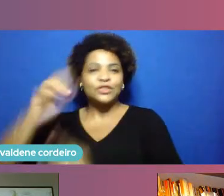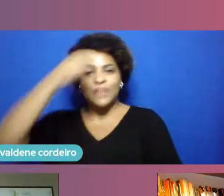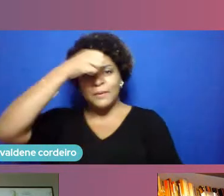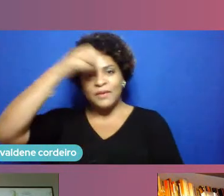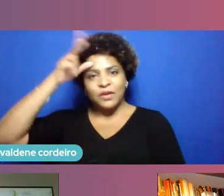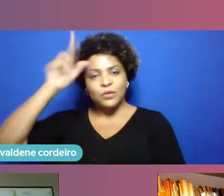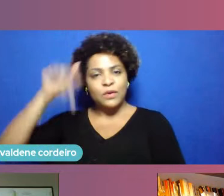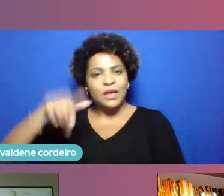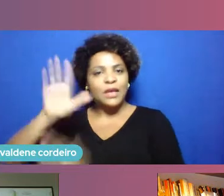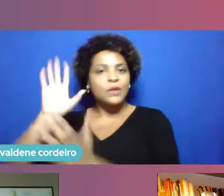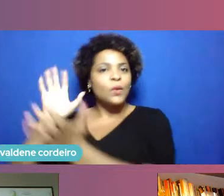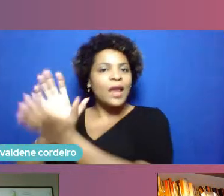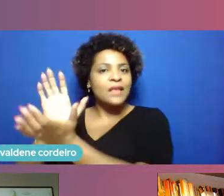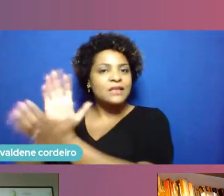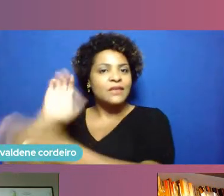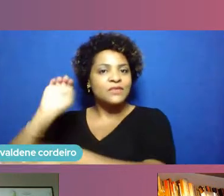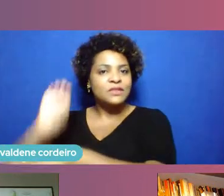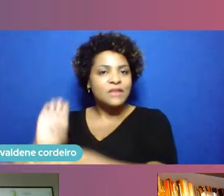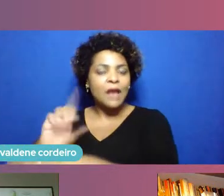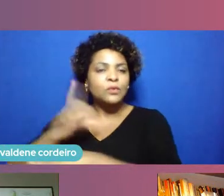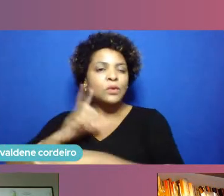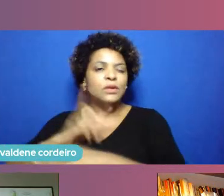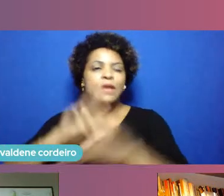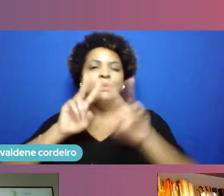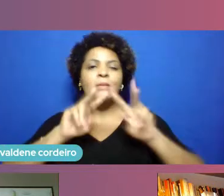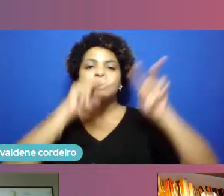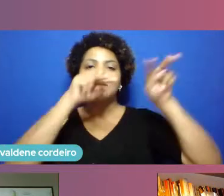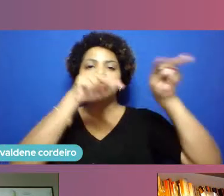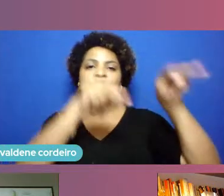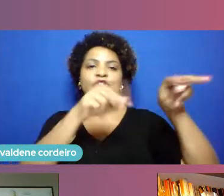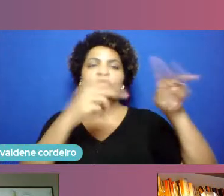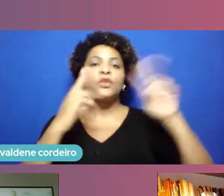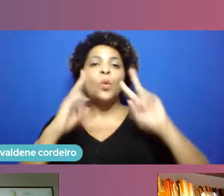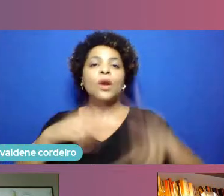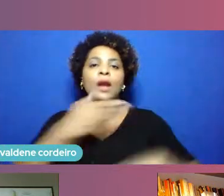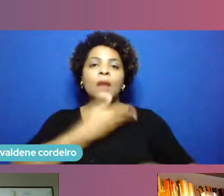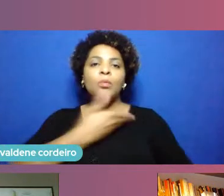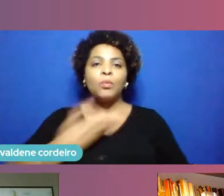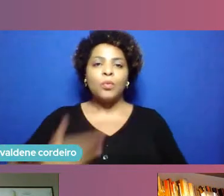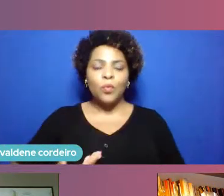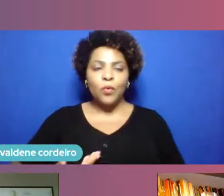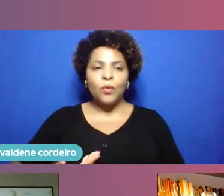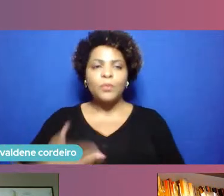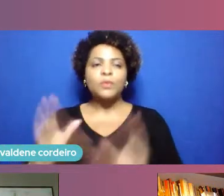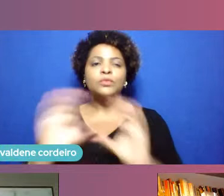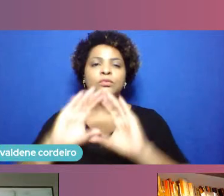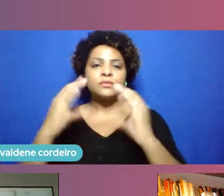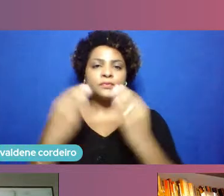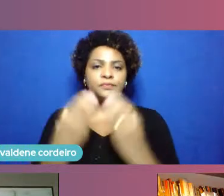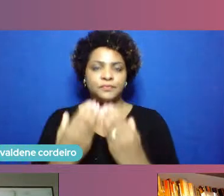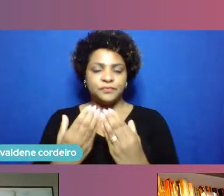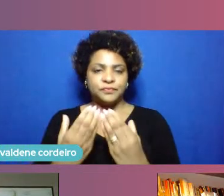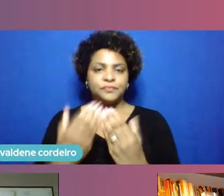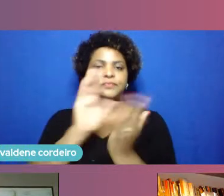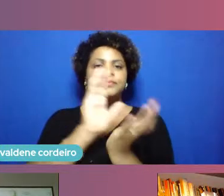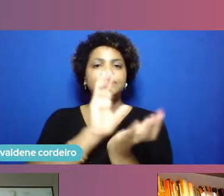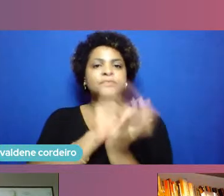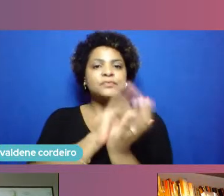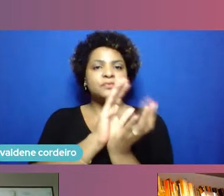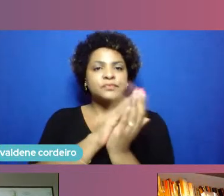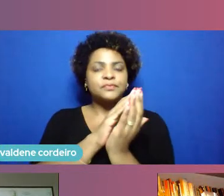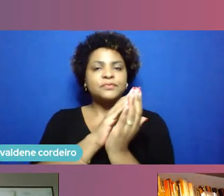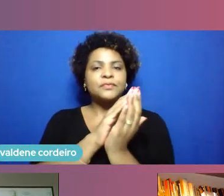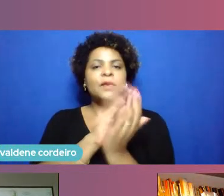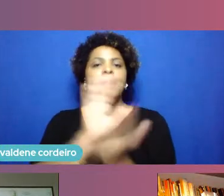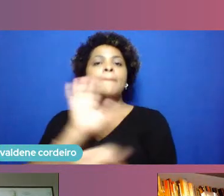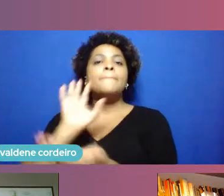perspectiva do olhar público sobre o ecossistema de Recife Pernambuco, falando de uma forma mais geral, trazendo